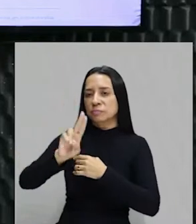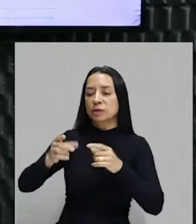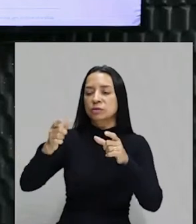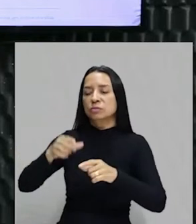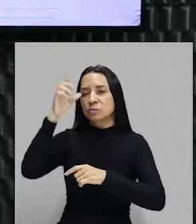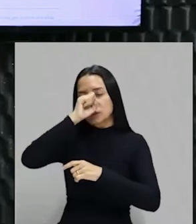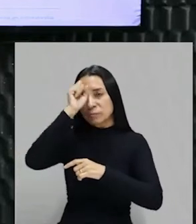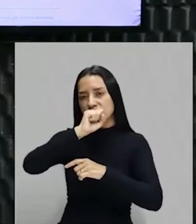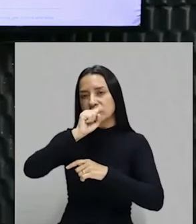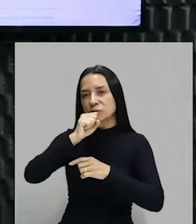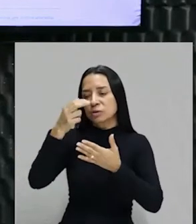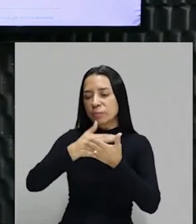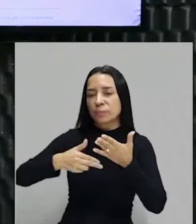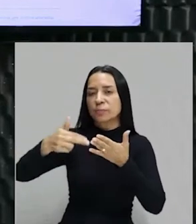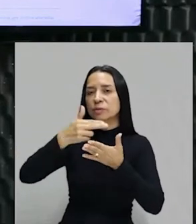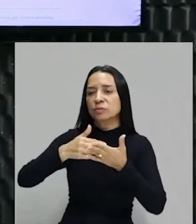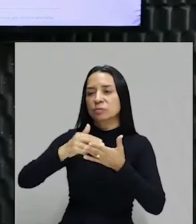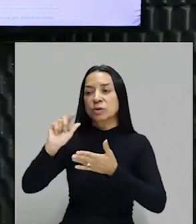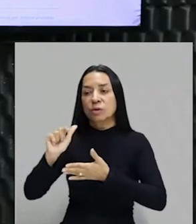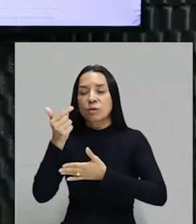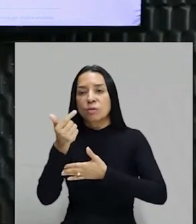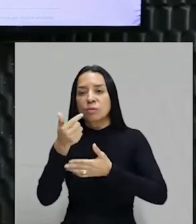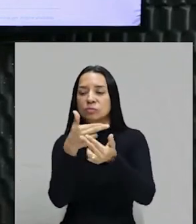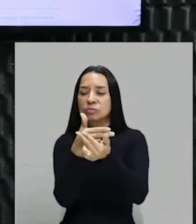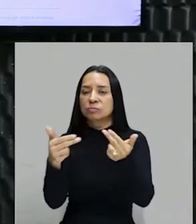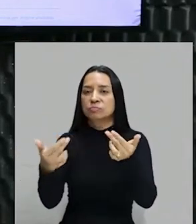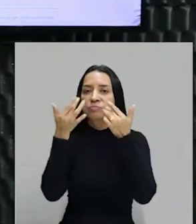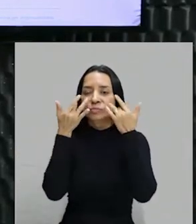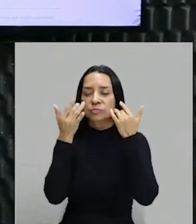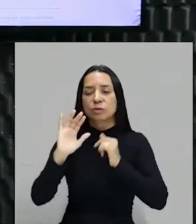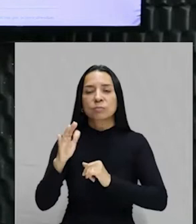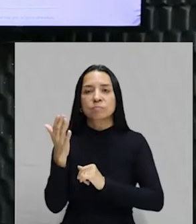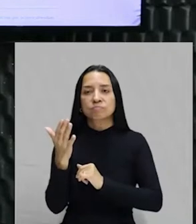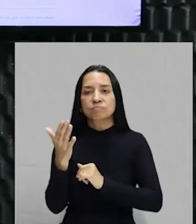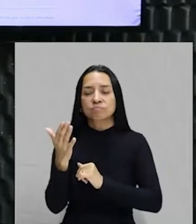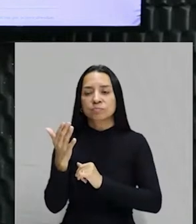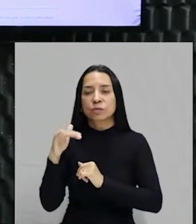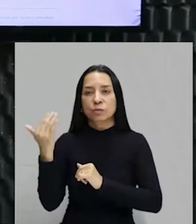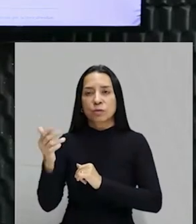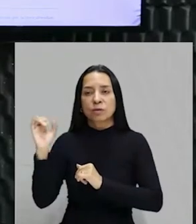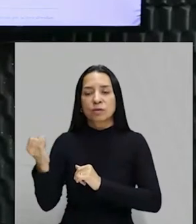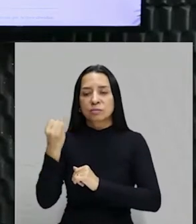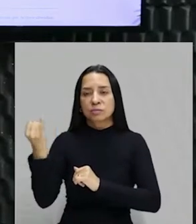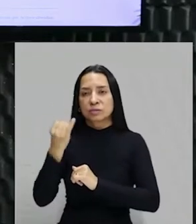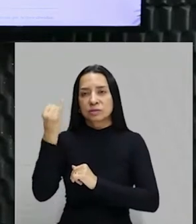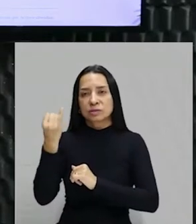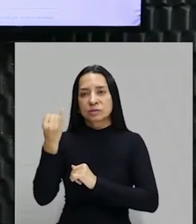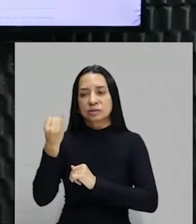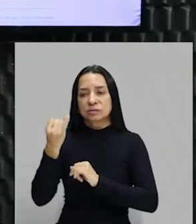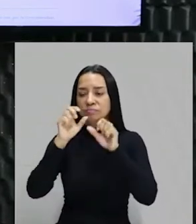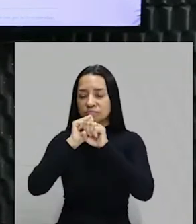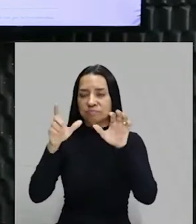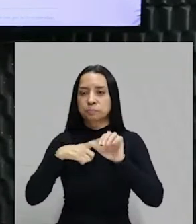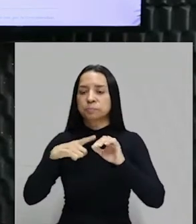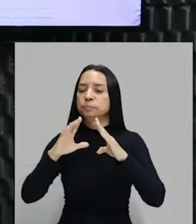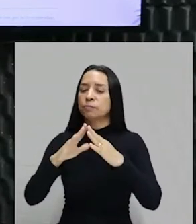desenho, entre outras formas artísticas. Qual é a importância disso? Bom, enorme, porque na hora que você tem uma escola que